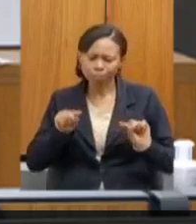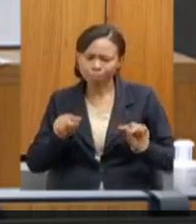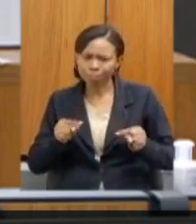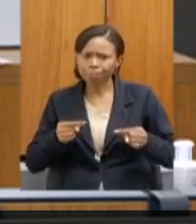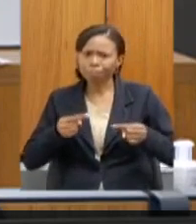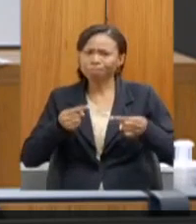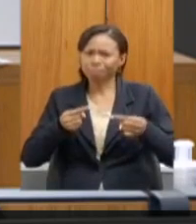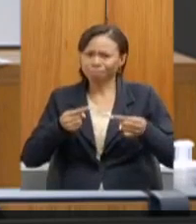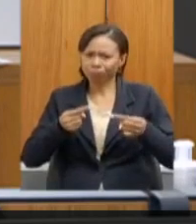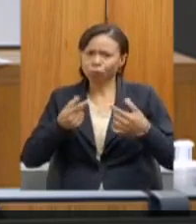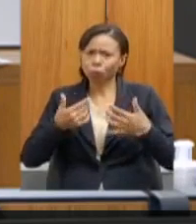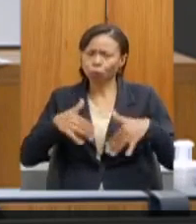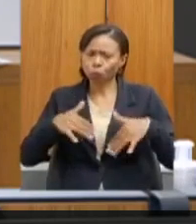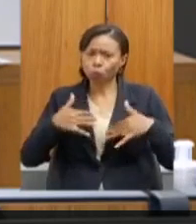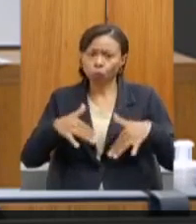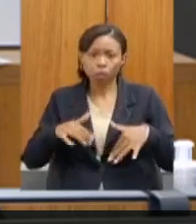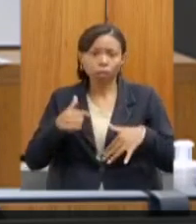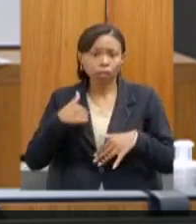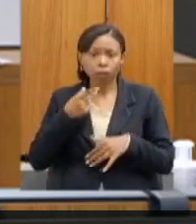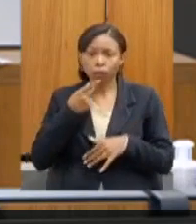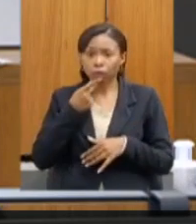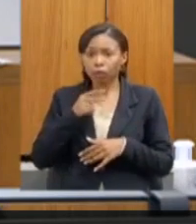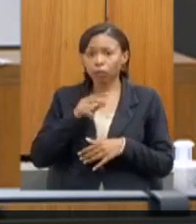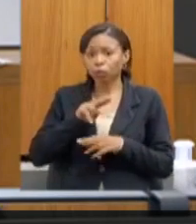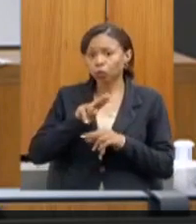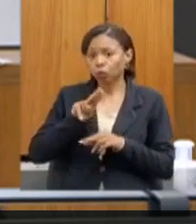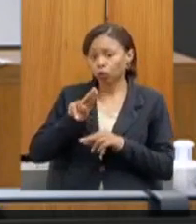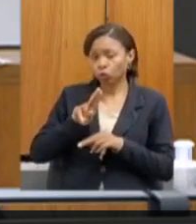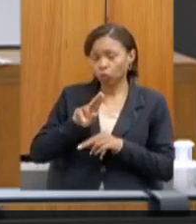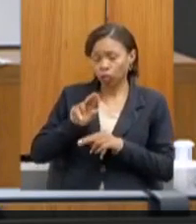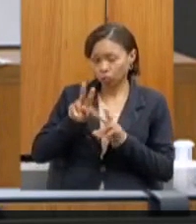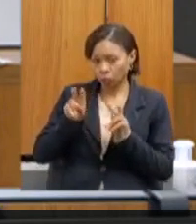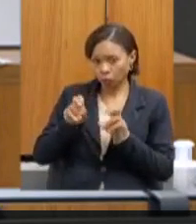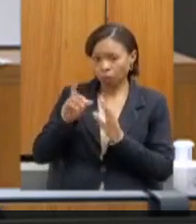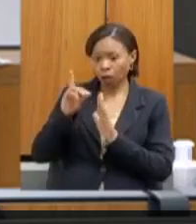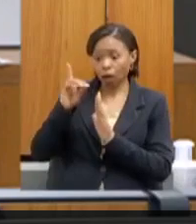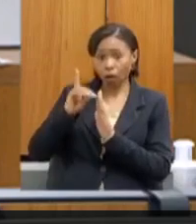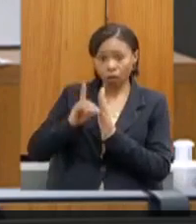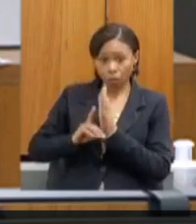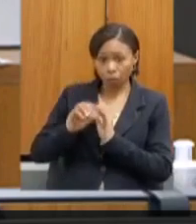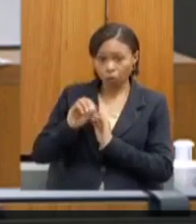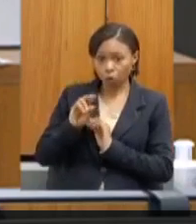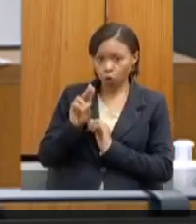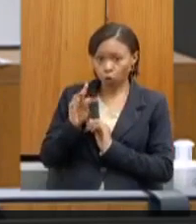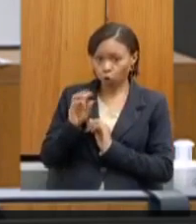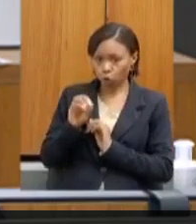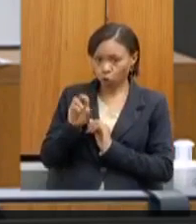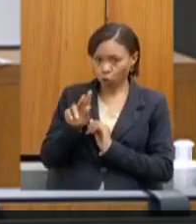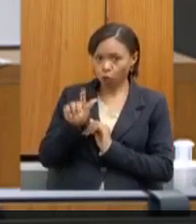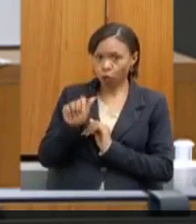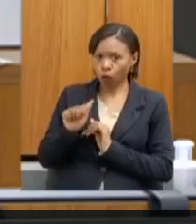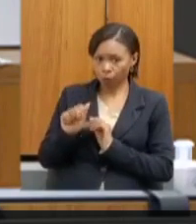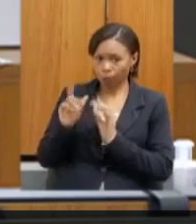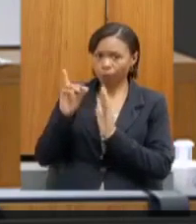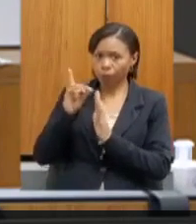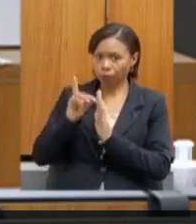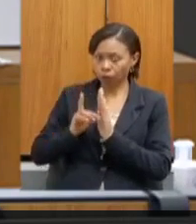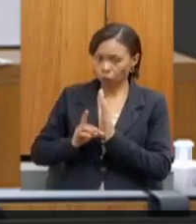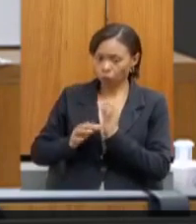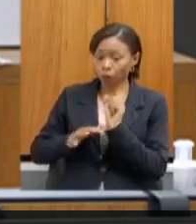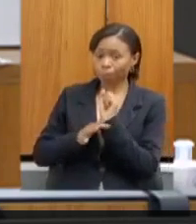são grandes. Quando eu falo da outorga especificamente, porque era minha responsabilidade antes de vir aqui para a secretaria,